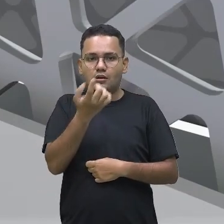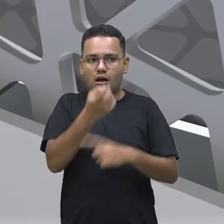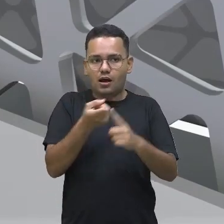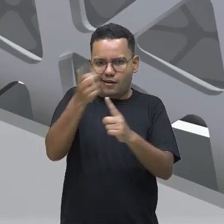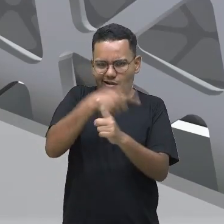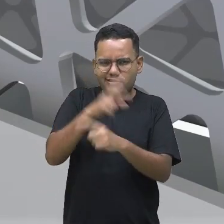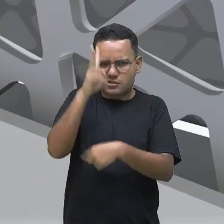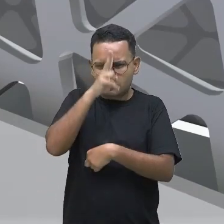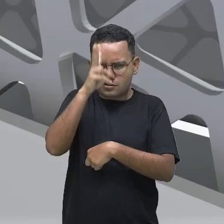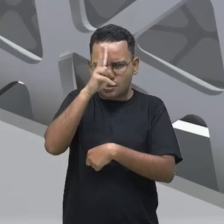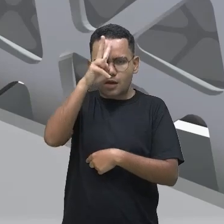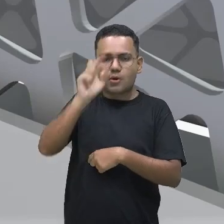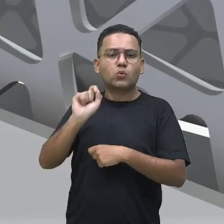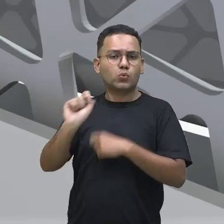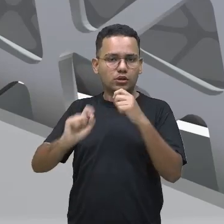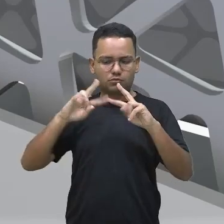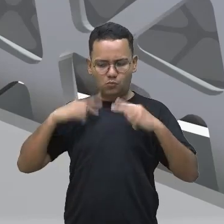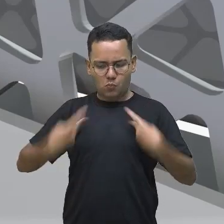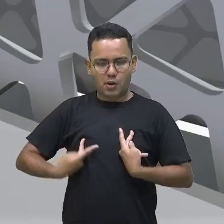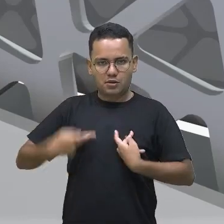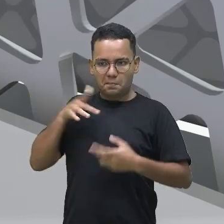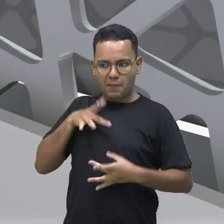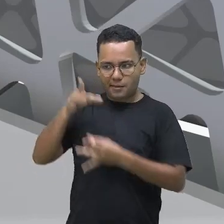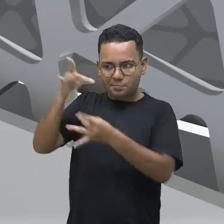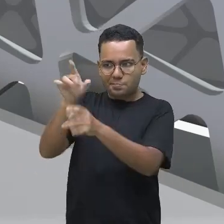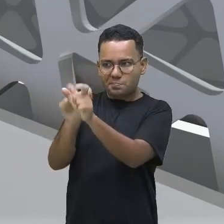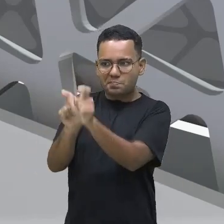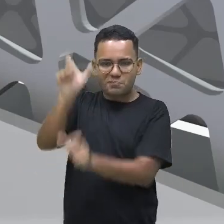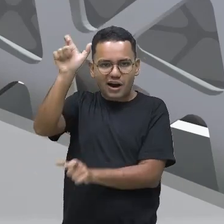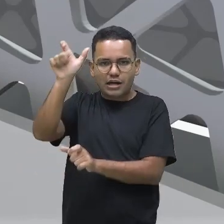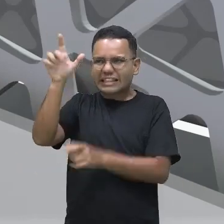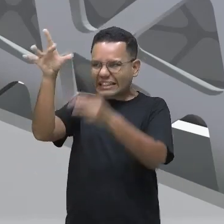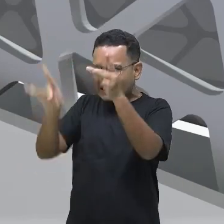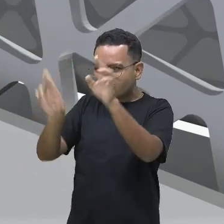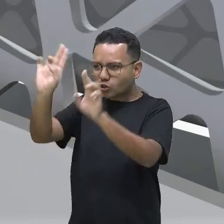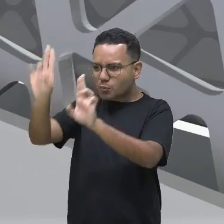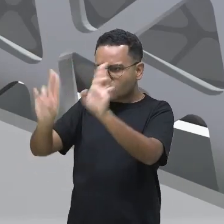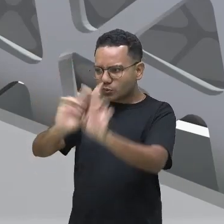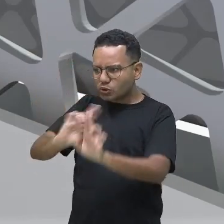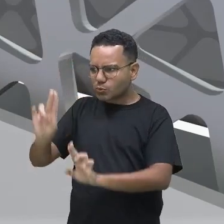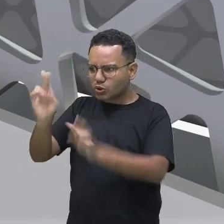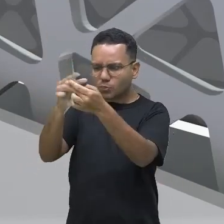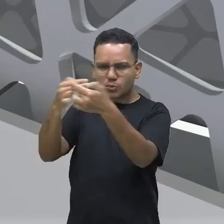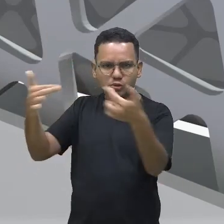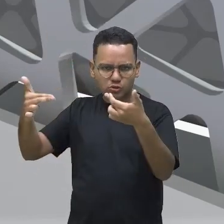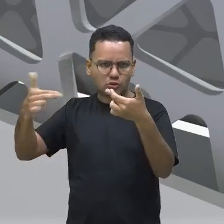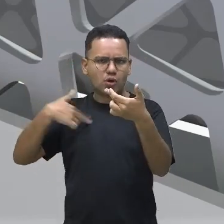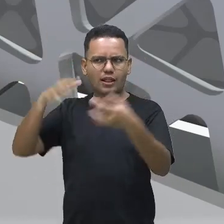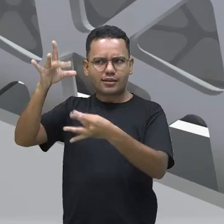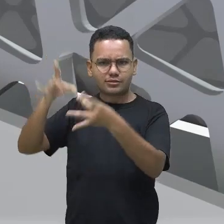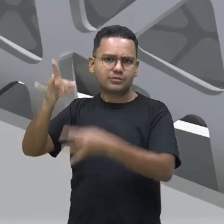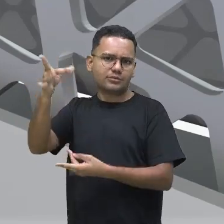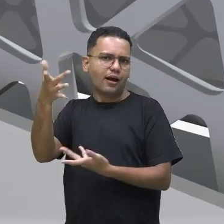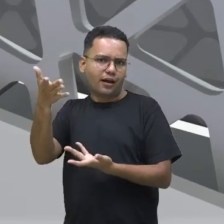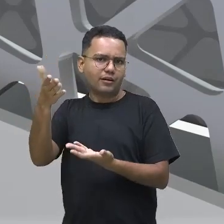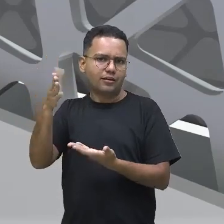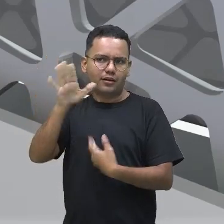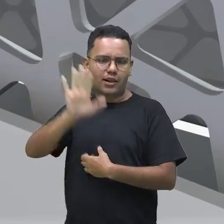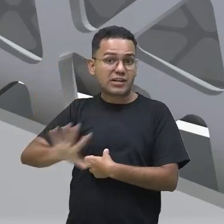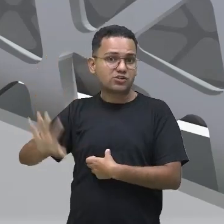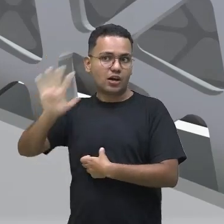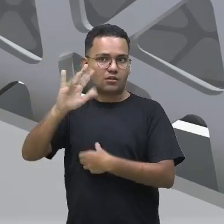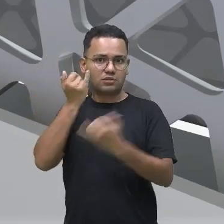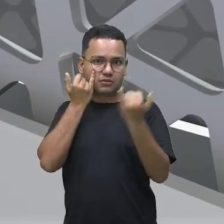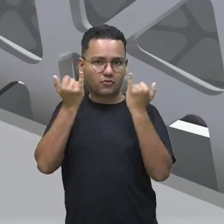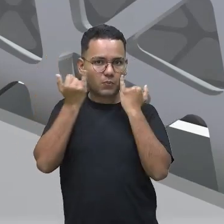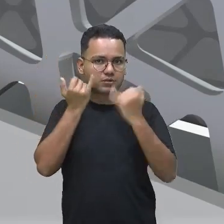por exemplo, né? Mas aí, quando se quer produzir um texto, por exemplo, na escola, que os alunos